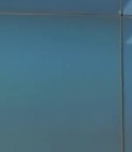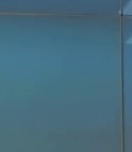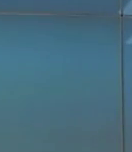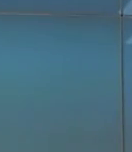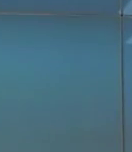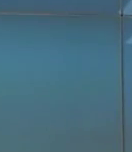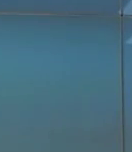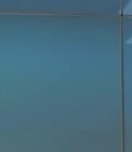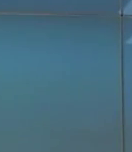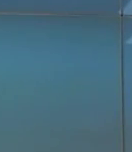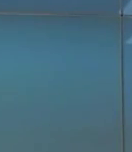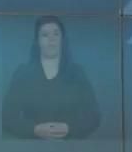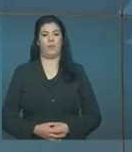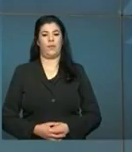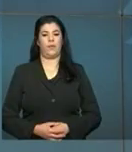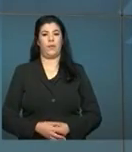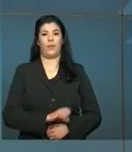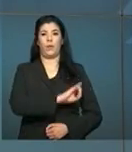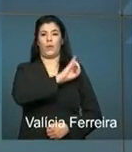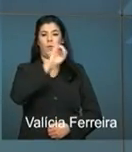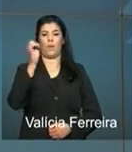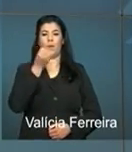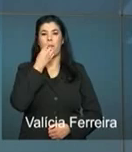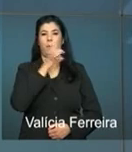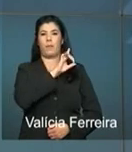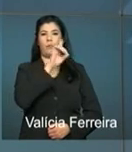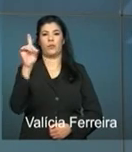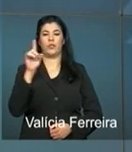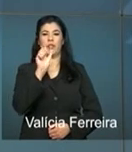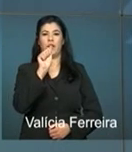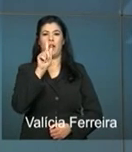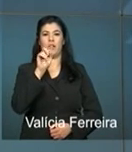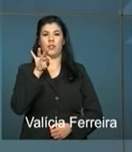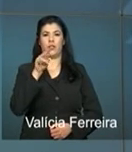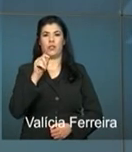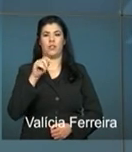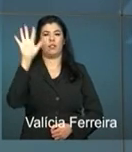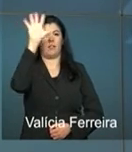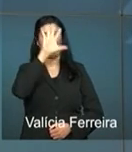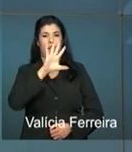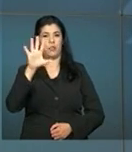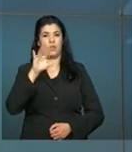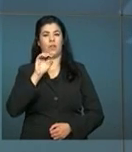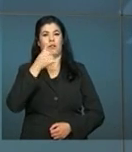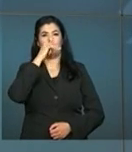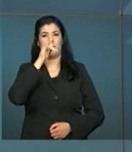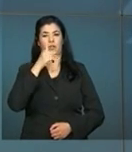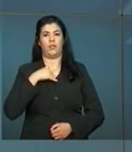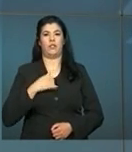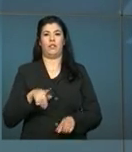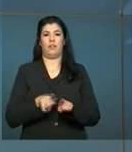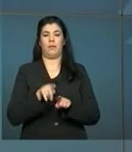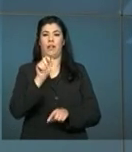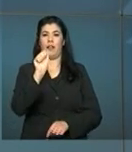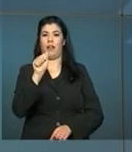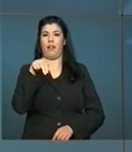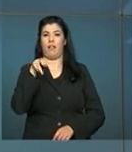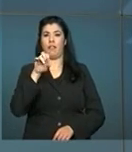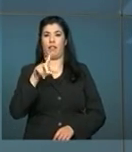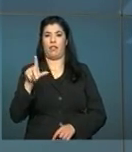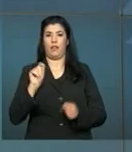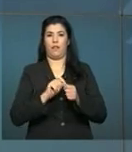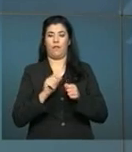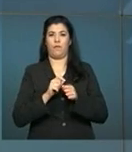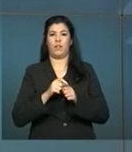Olá, bom dia. A Agência Nacional de Energia Elétrica, a ANEEL, faz leilão hoje para a construção de linhas